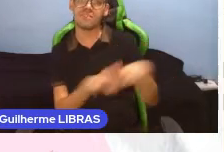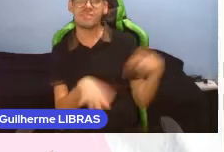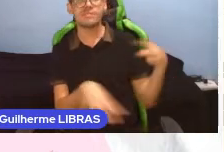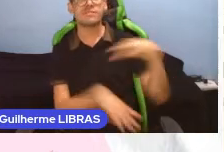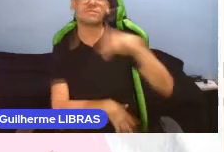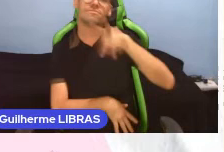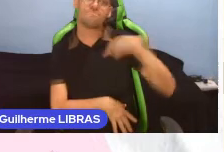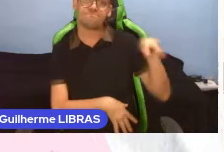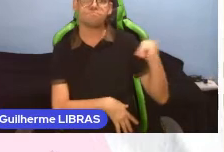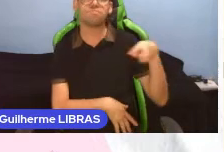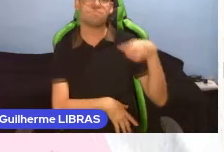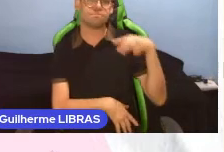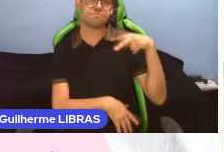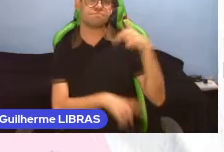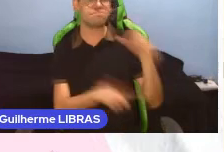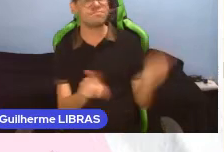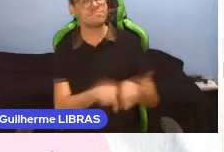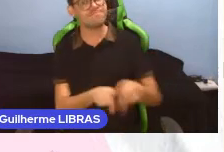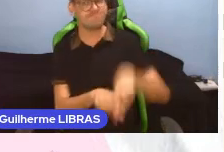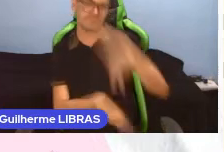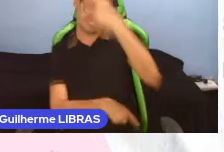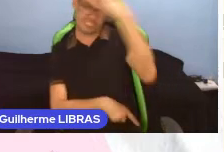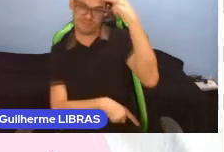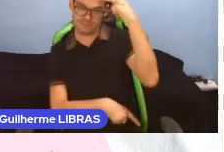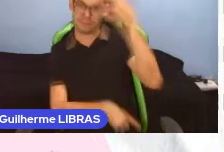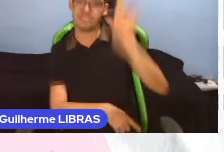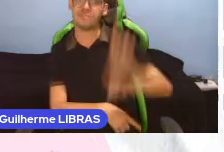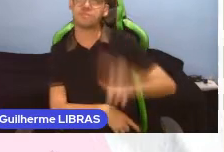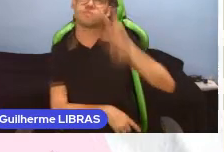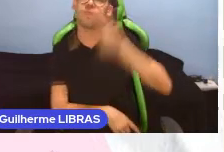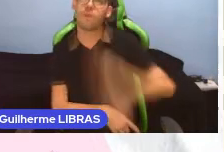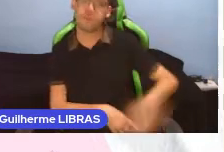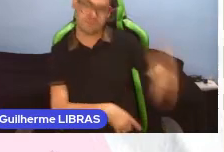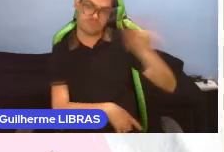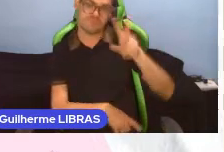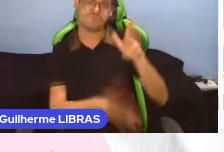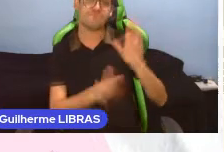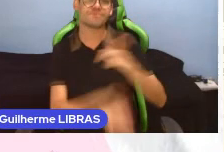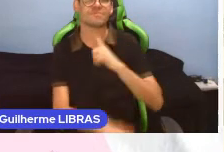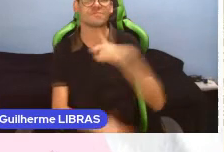usados por pessoas com deficiência visual, já fazem esse trabalho.